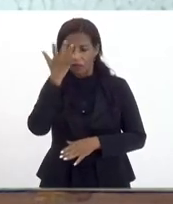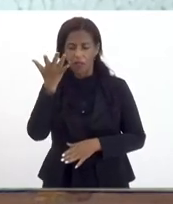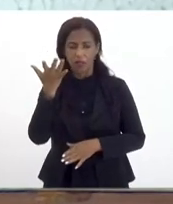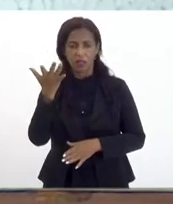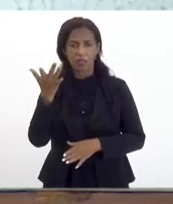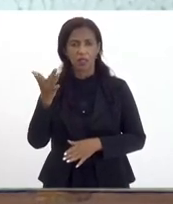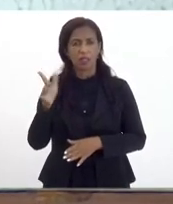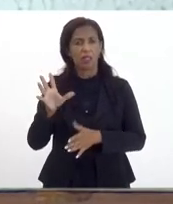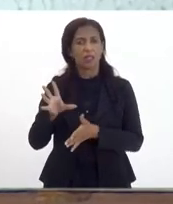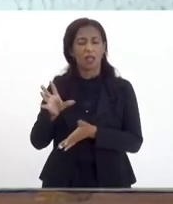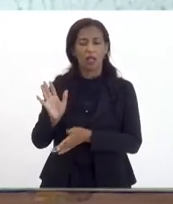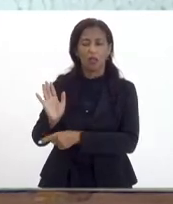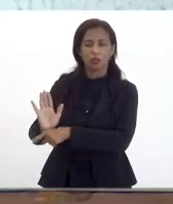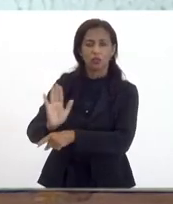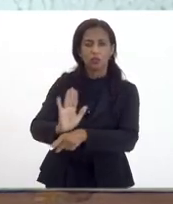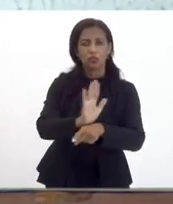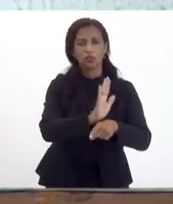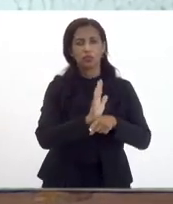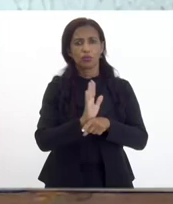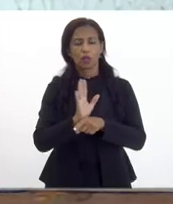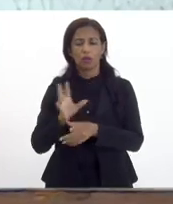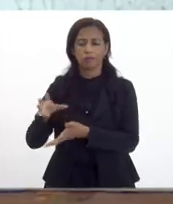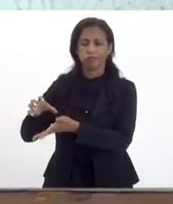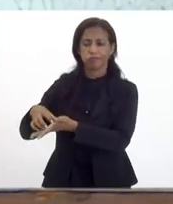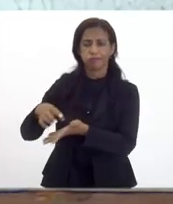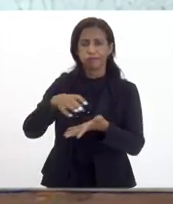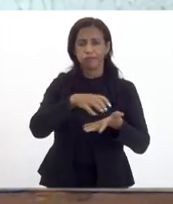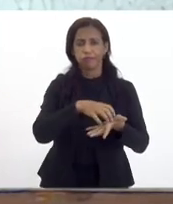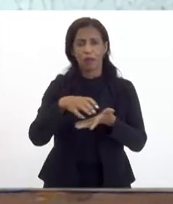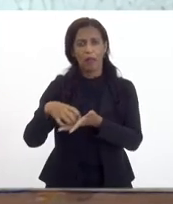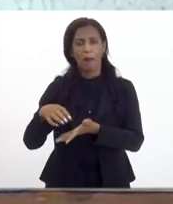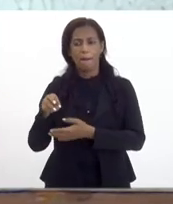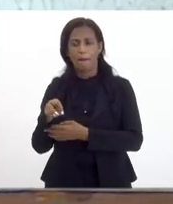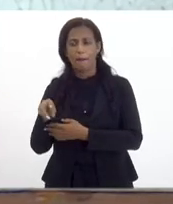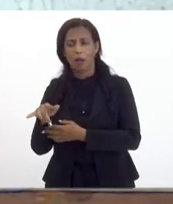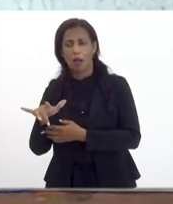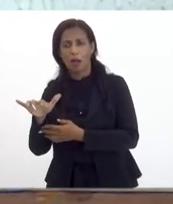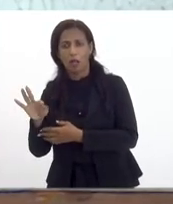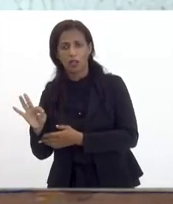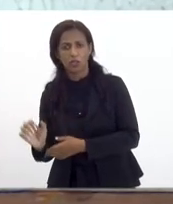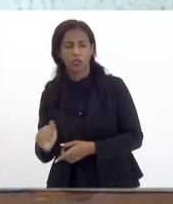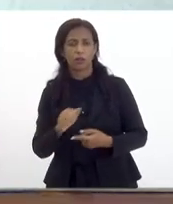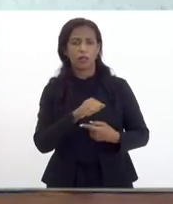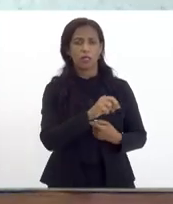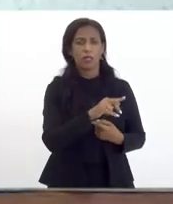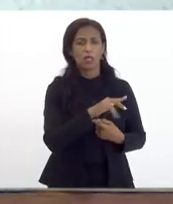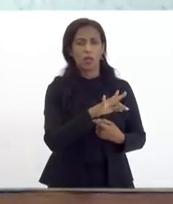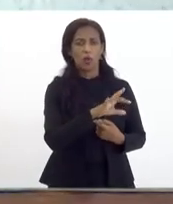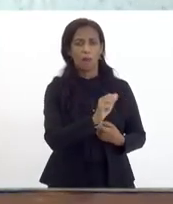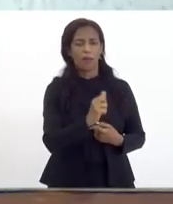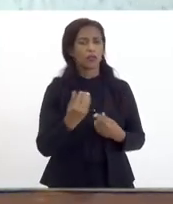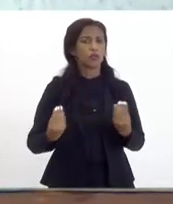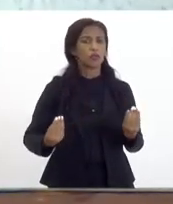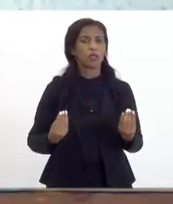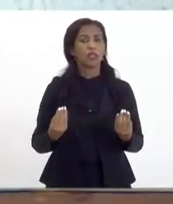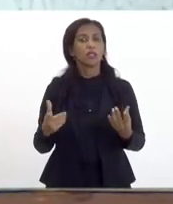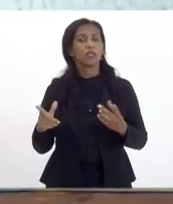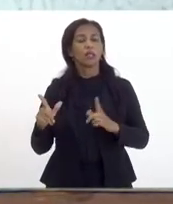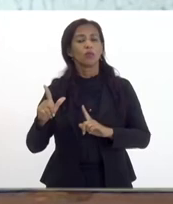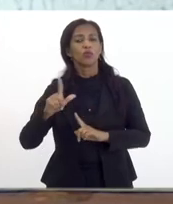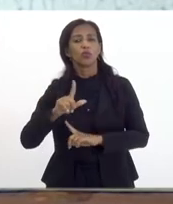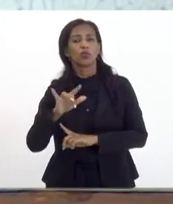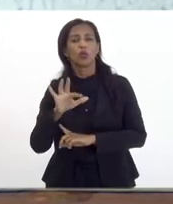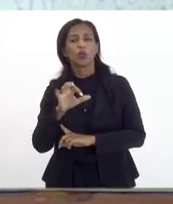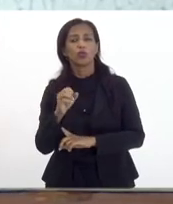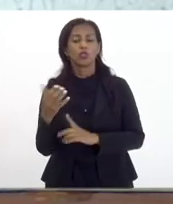atendimento dos municípios vizinhos Mangaratiba Seropédica a gente falar em termos de logística o batalhão que